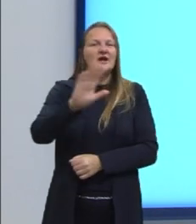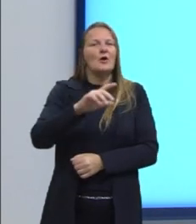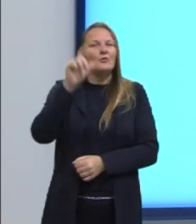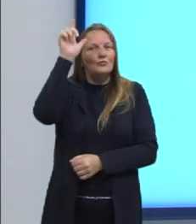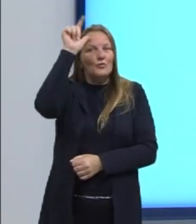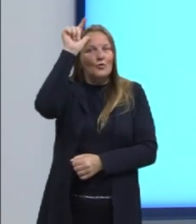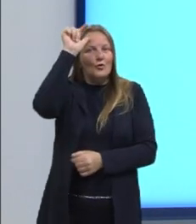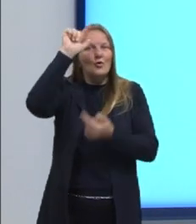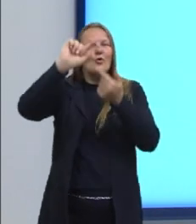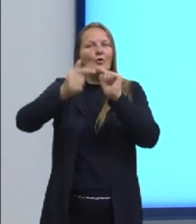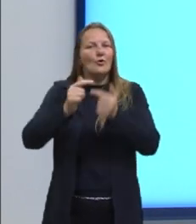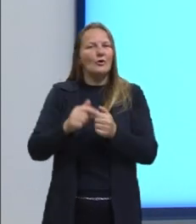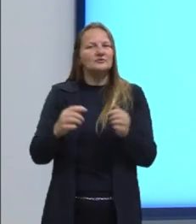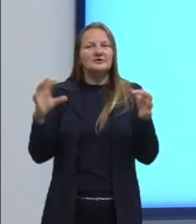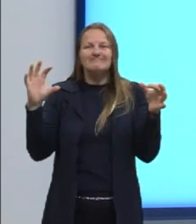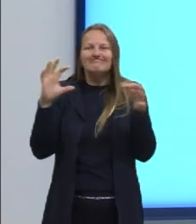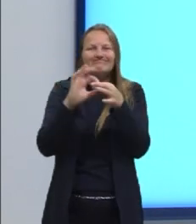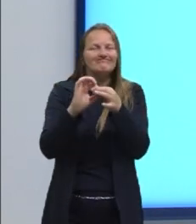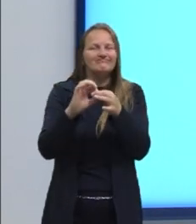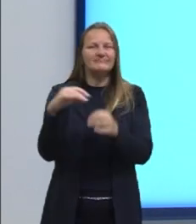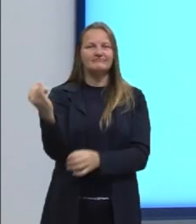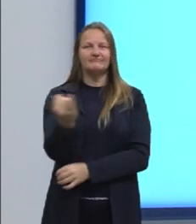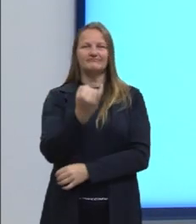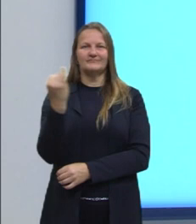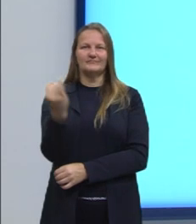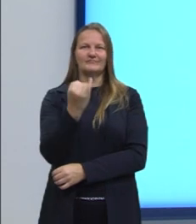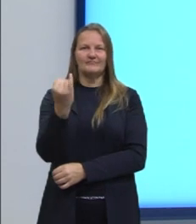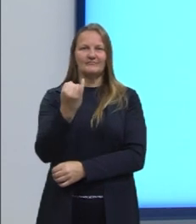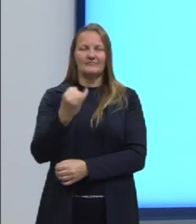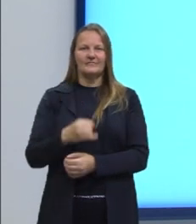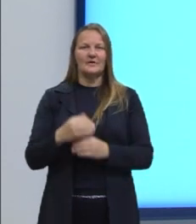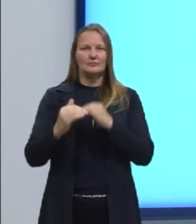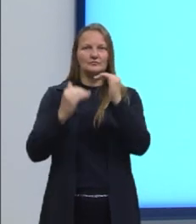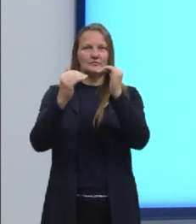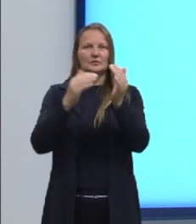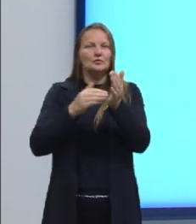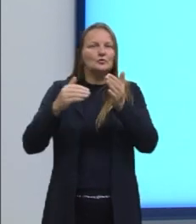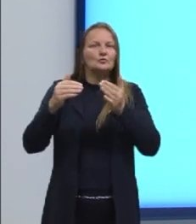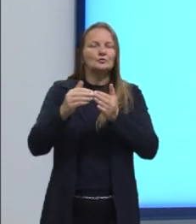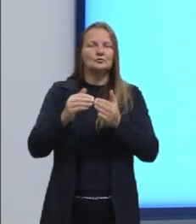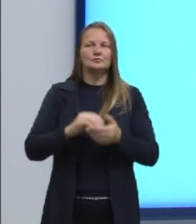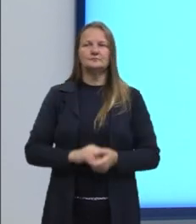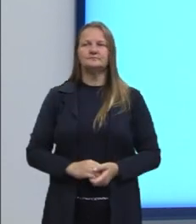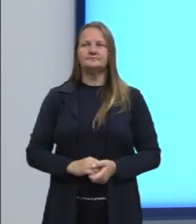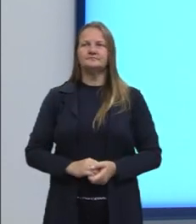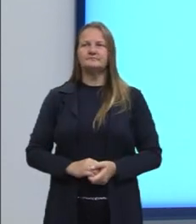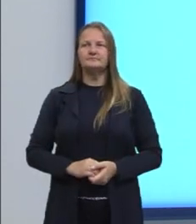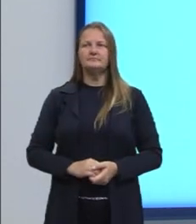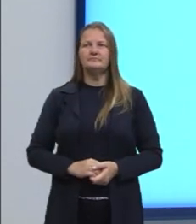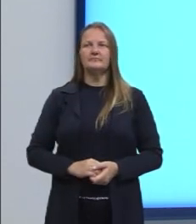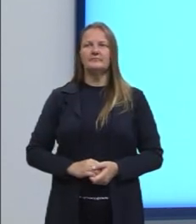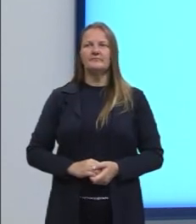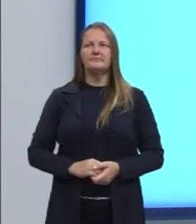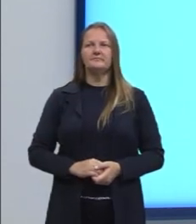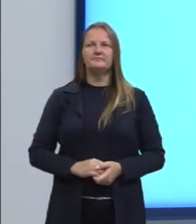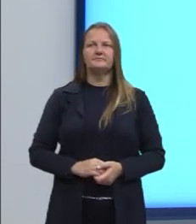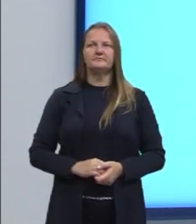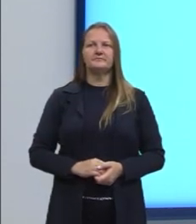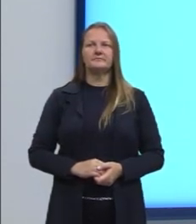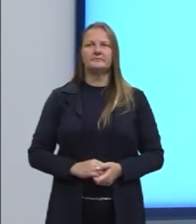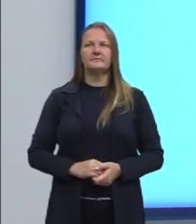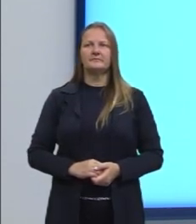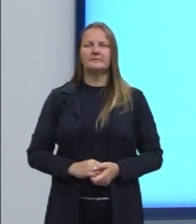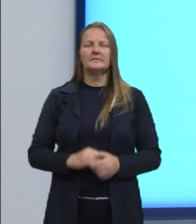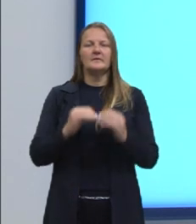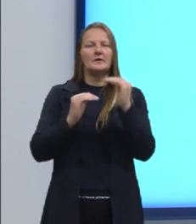o raciocínio lógico. É essencial para a gente conseguir desenvolver todas as questões. Aqui, trazendo, então, Também a